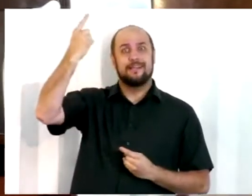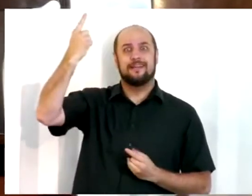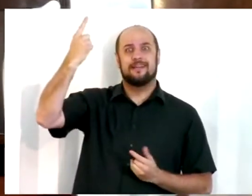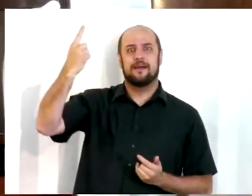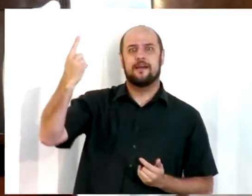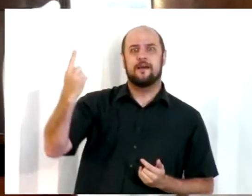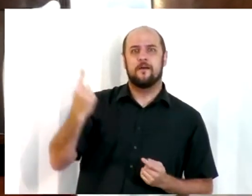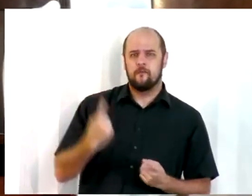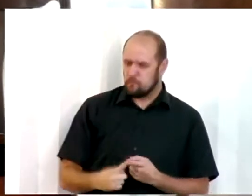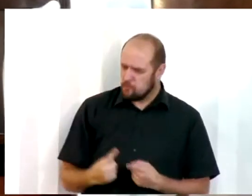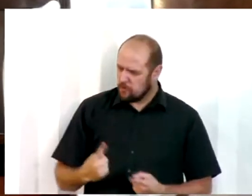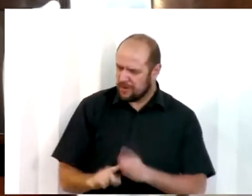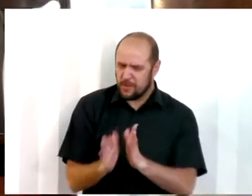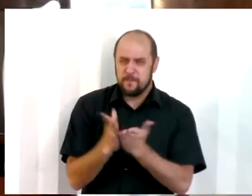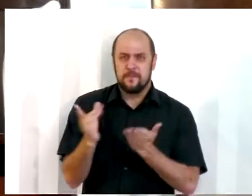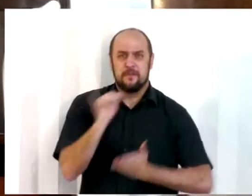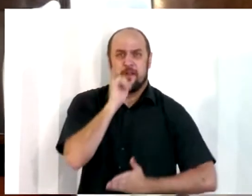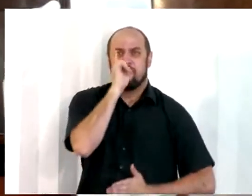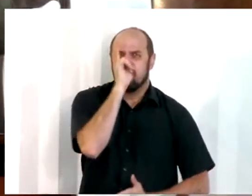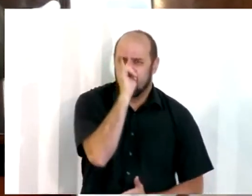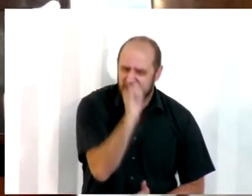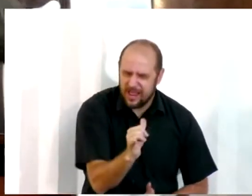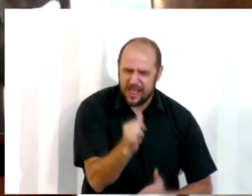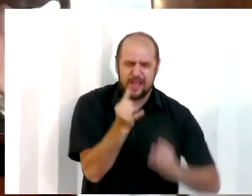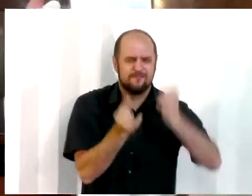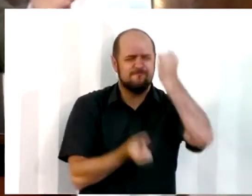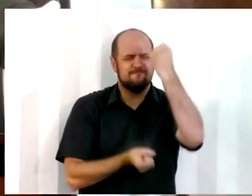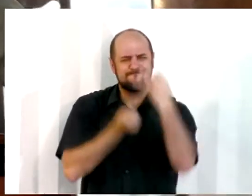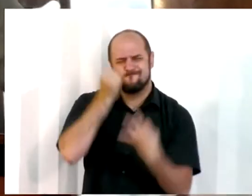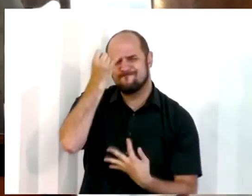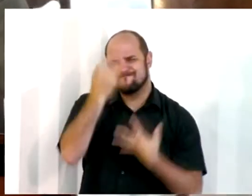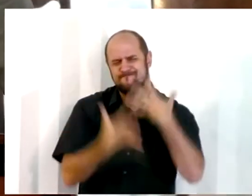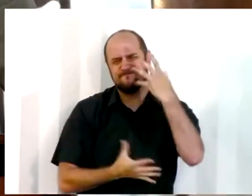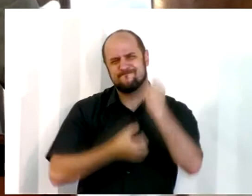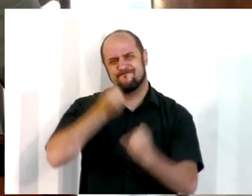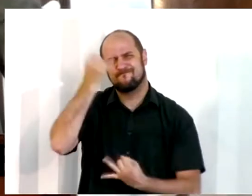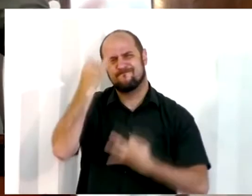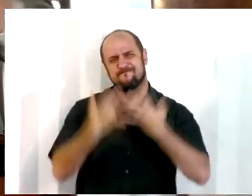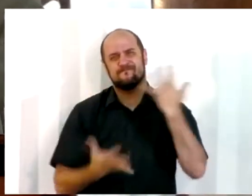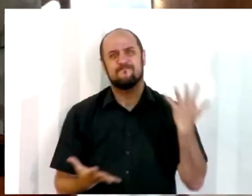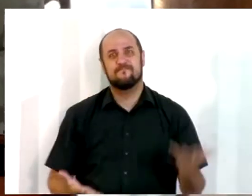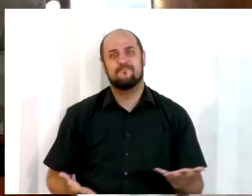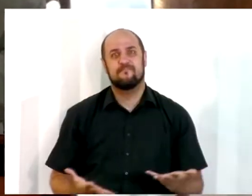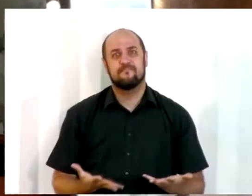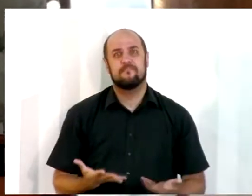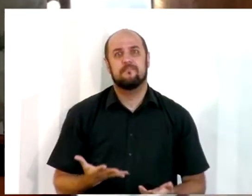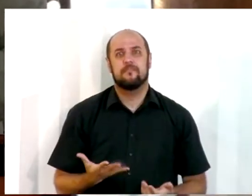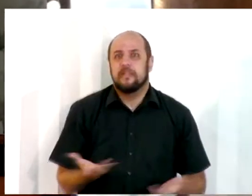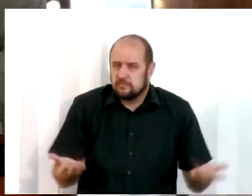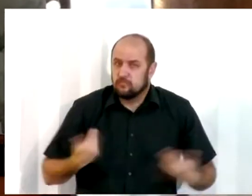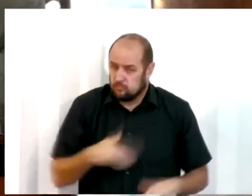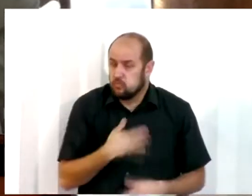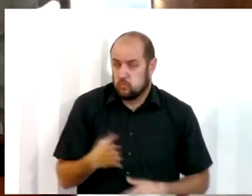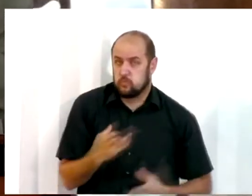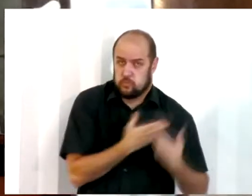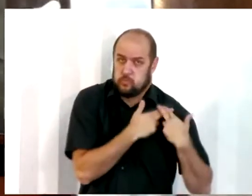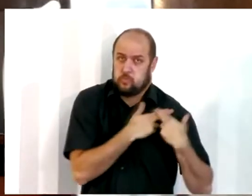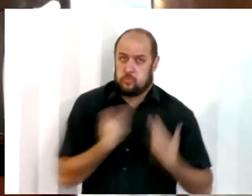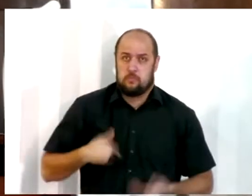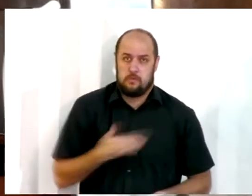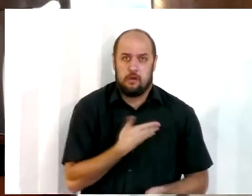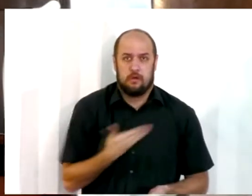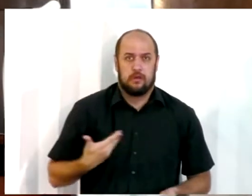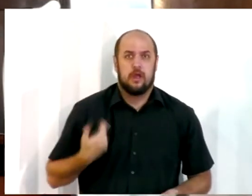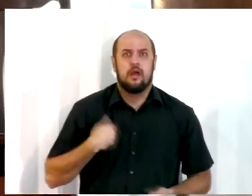Porque a palavra foi lida e foi explicada. É o que nós devemos fazer. Nós somos